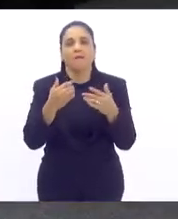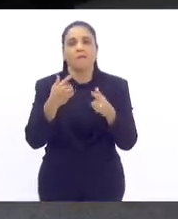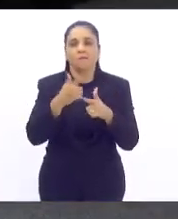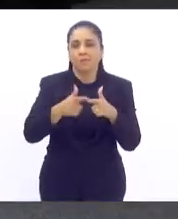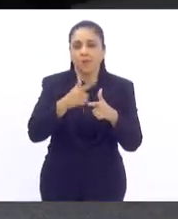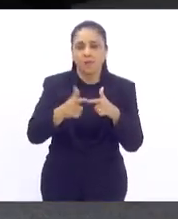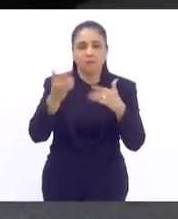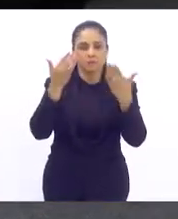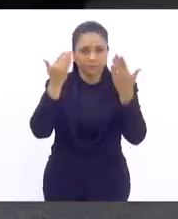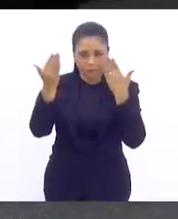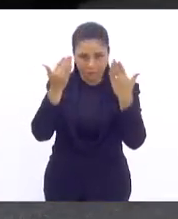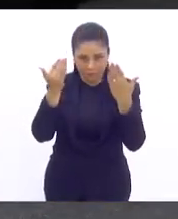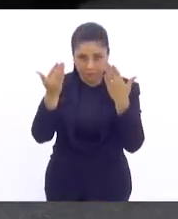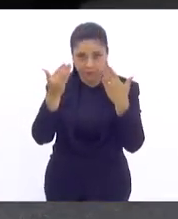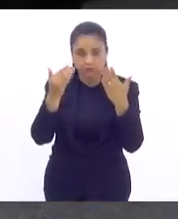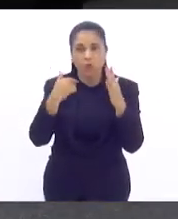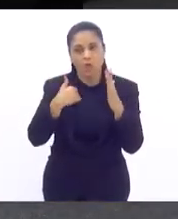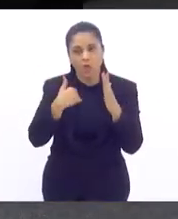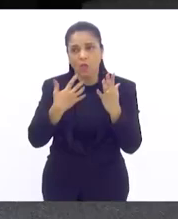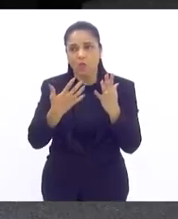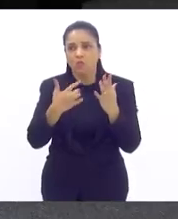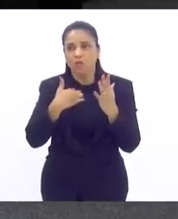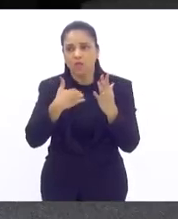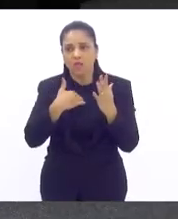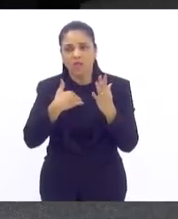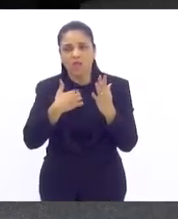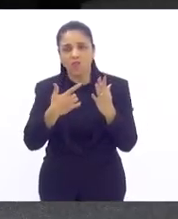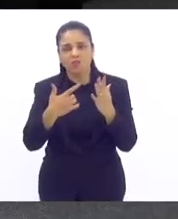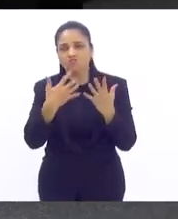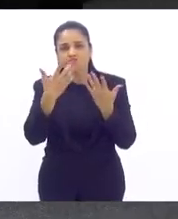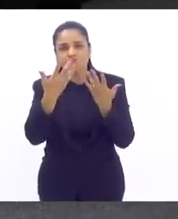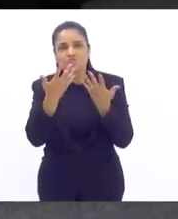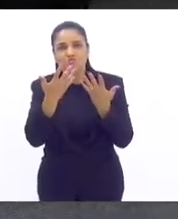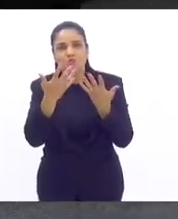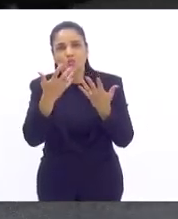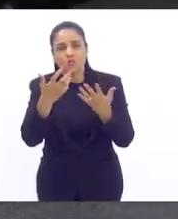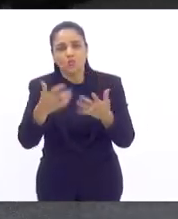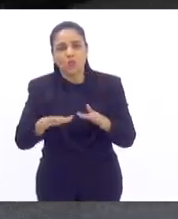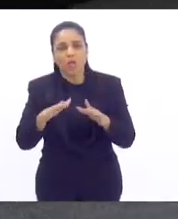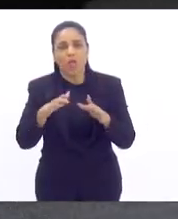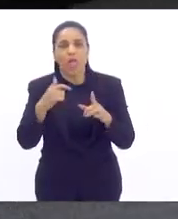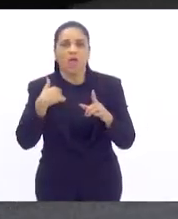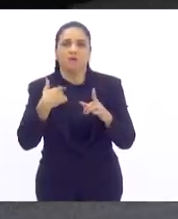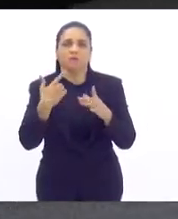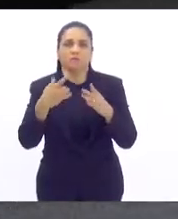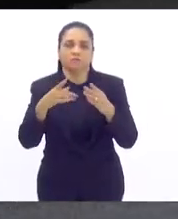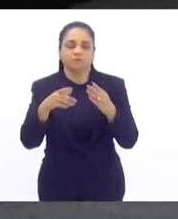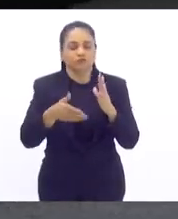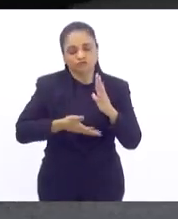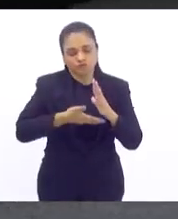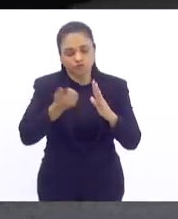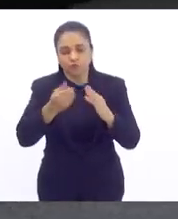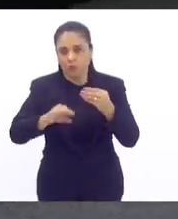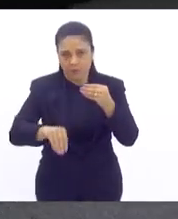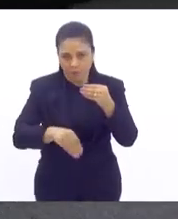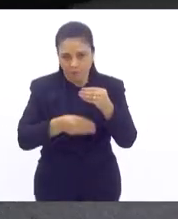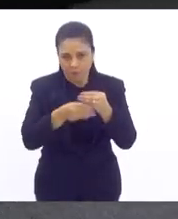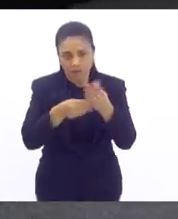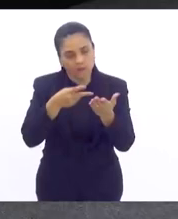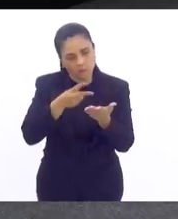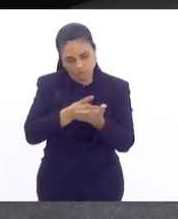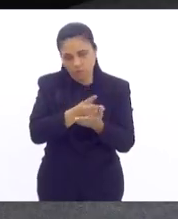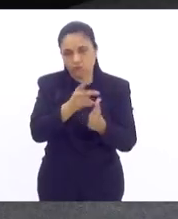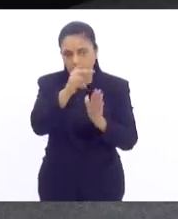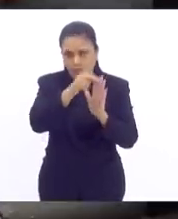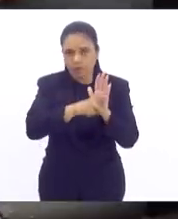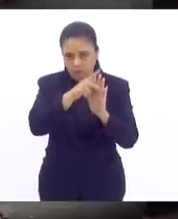se a gente não, eu não quero que esse tipo de tema seja, eu retiro a minha emenda e a gente segue em frente com o projeto, está bom?